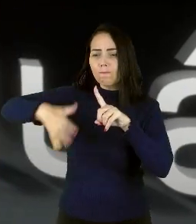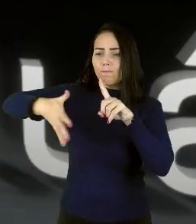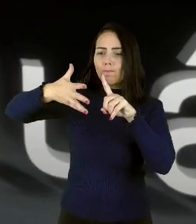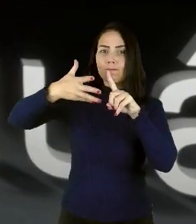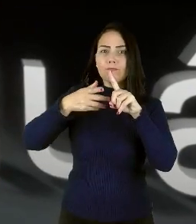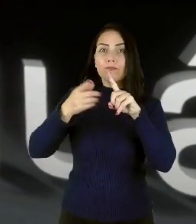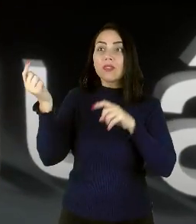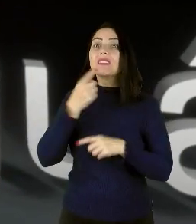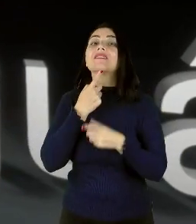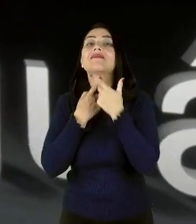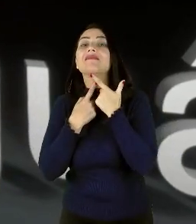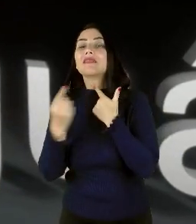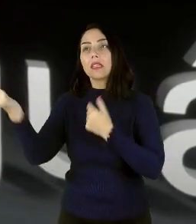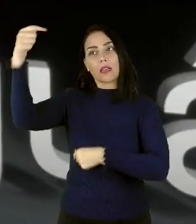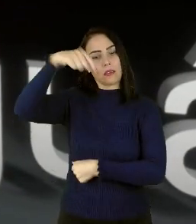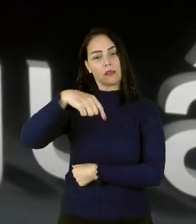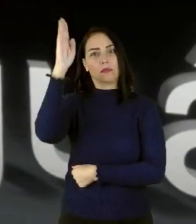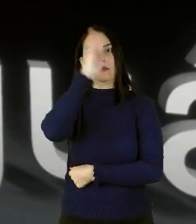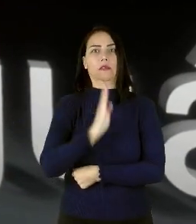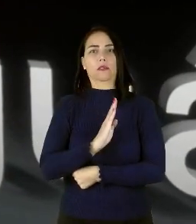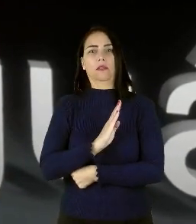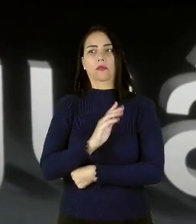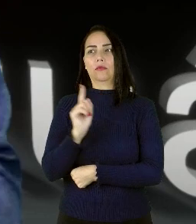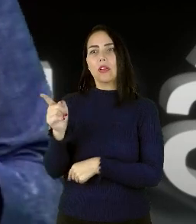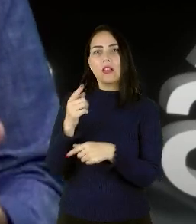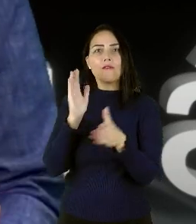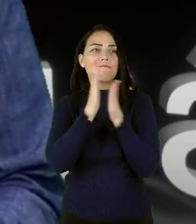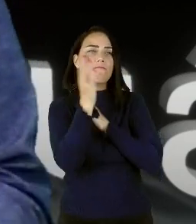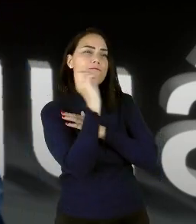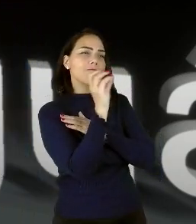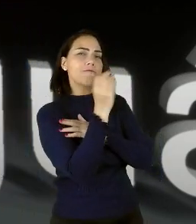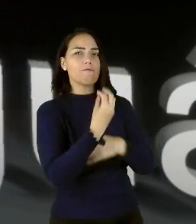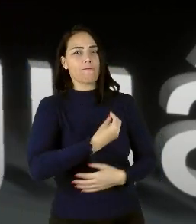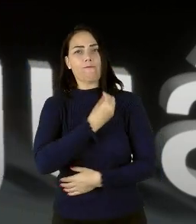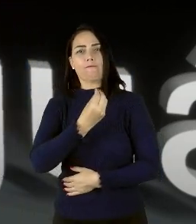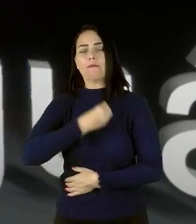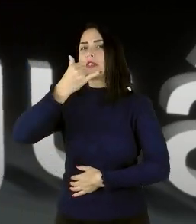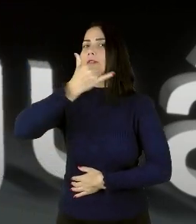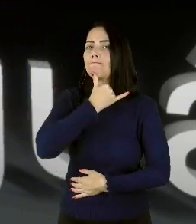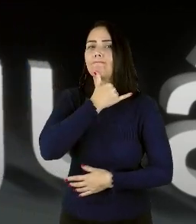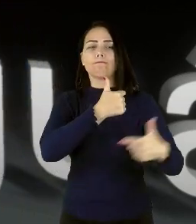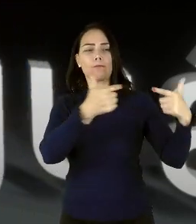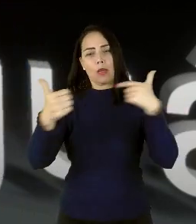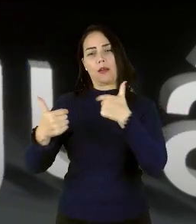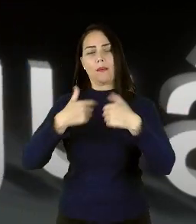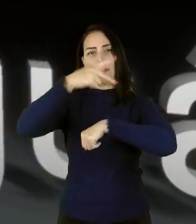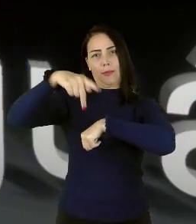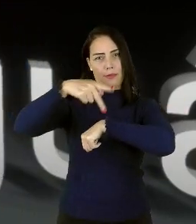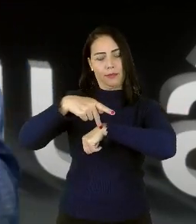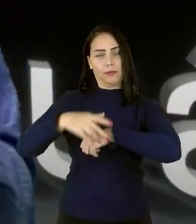de refugiar-se no Brasil de 88, para fugir da triste realidade de guerra daquele país.